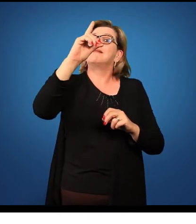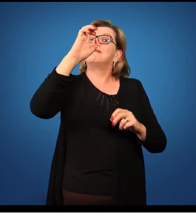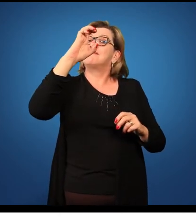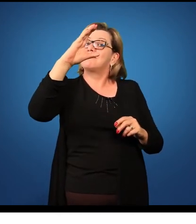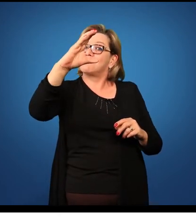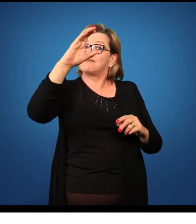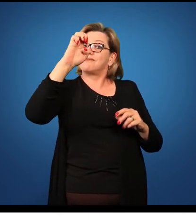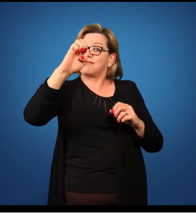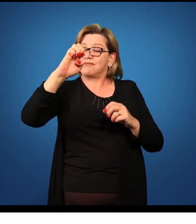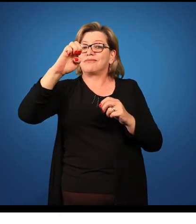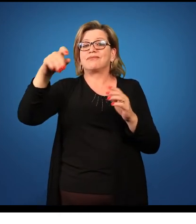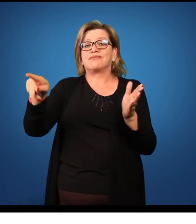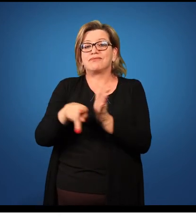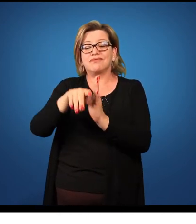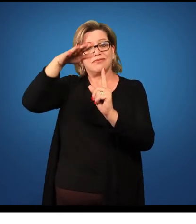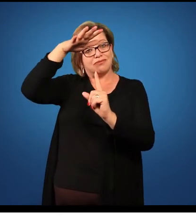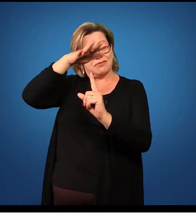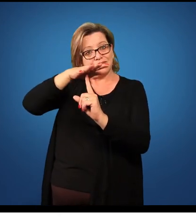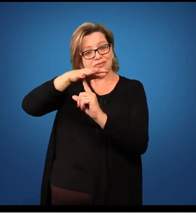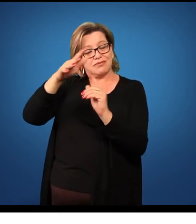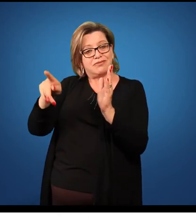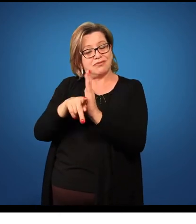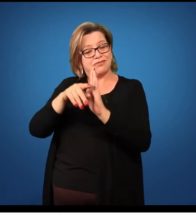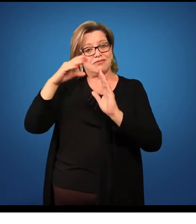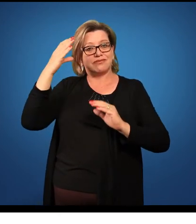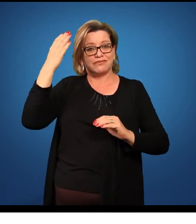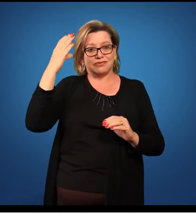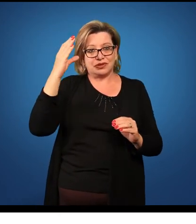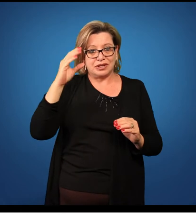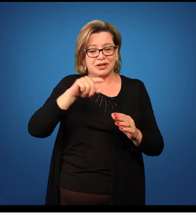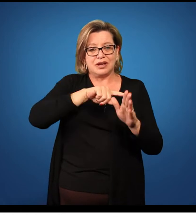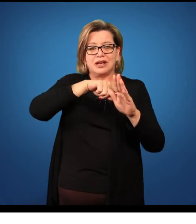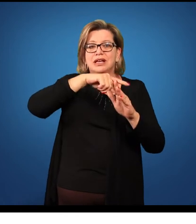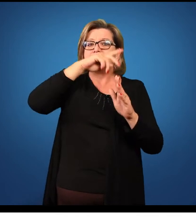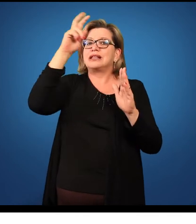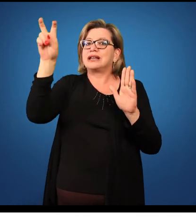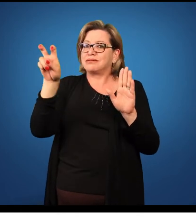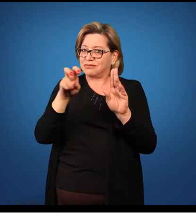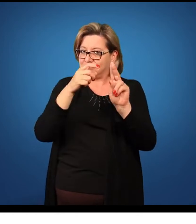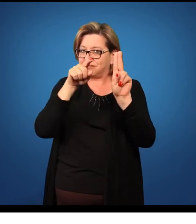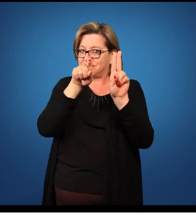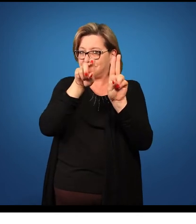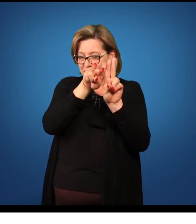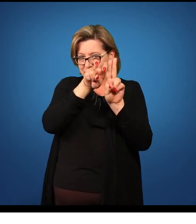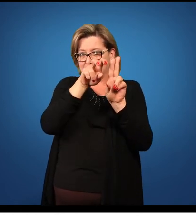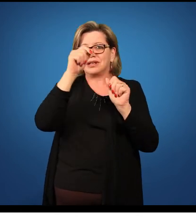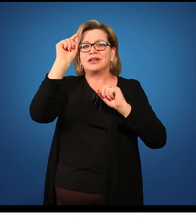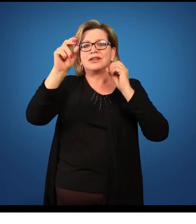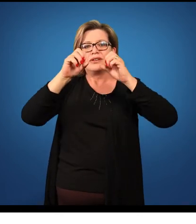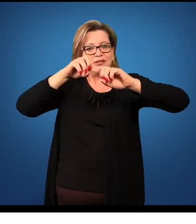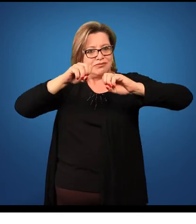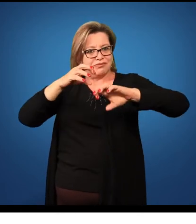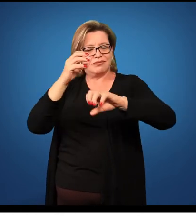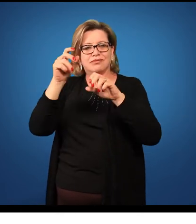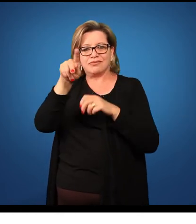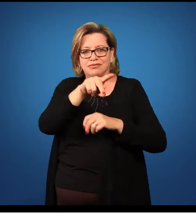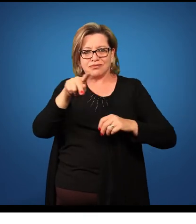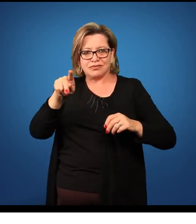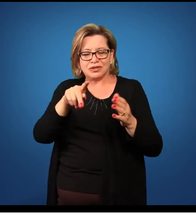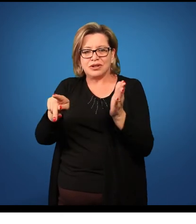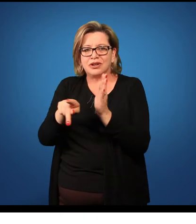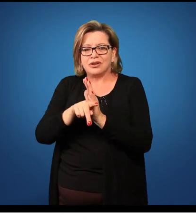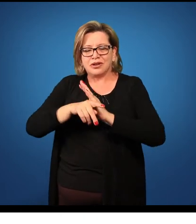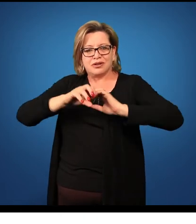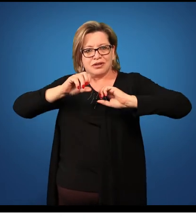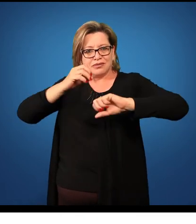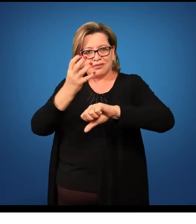Paraná, para a disciplina de Ciências. E na última unidade, que a unidade V, nós vamos trabalhar a docência na disciplina de Ciências.